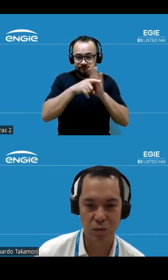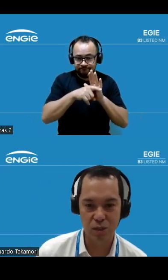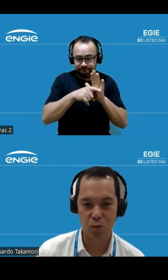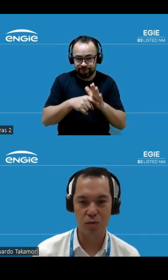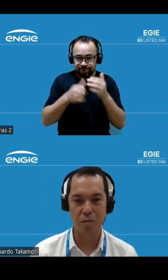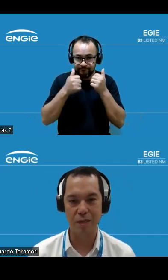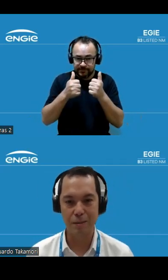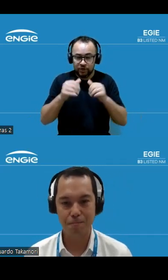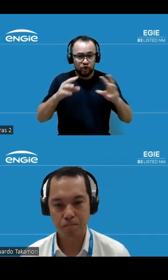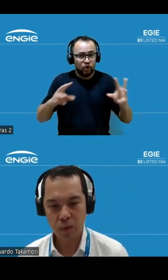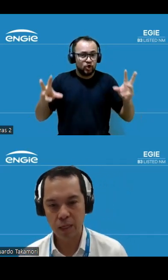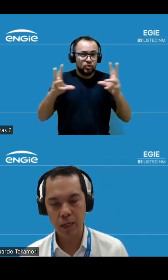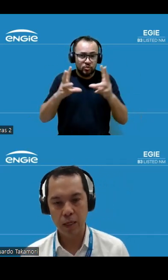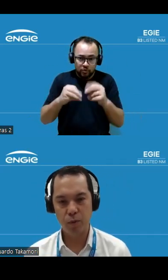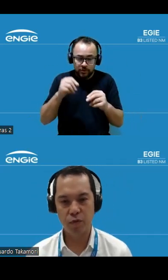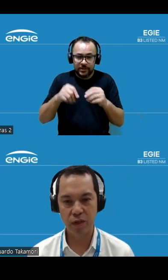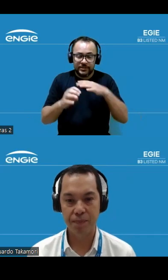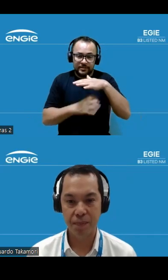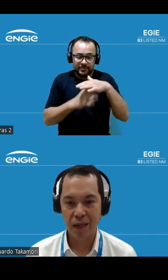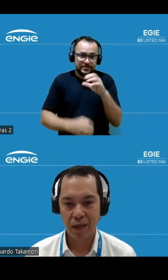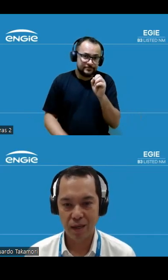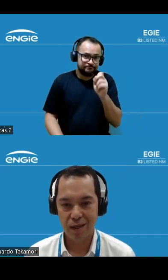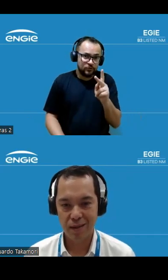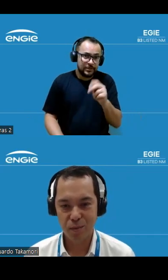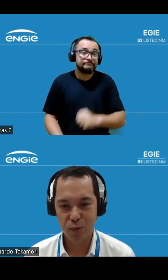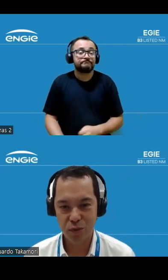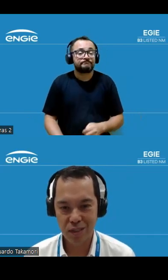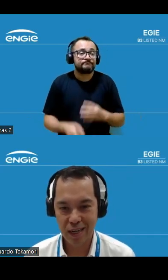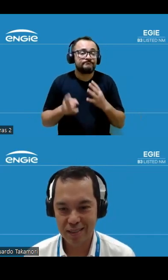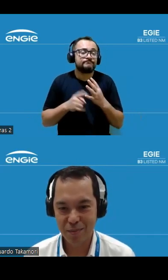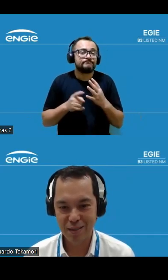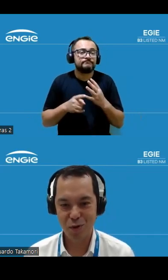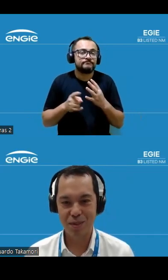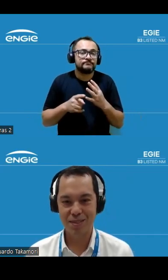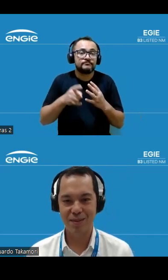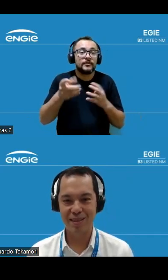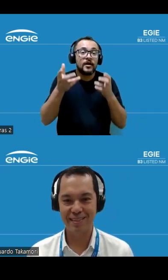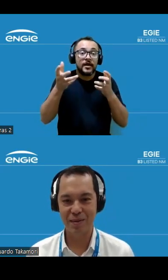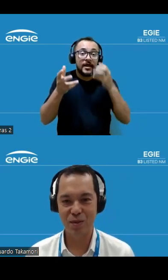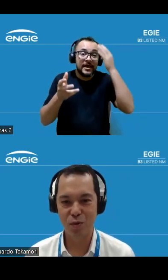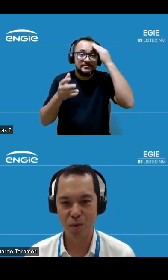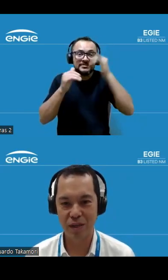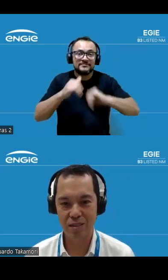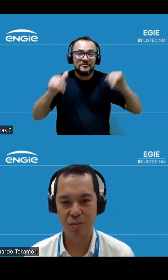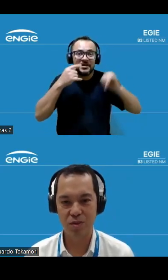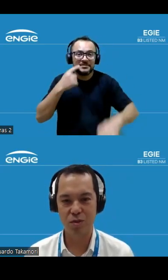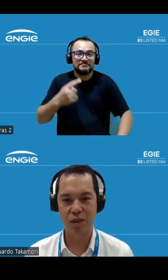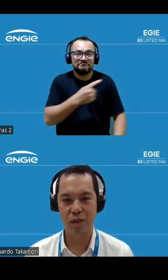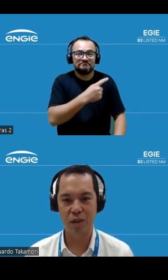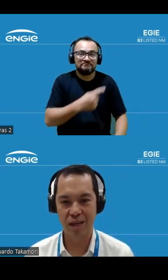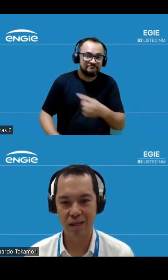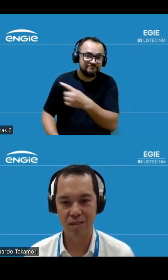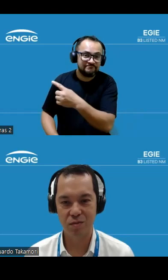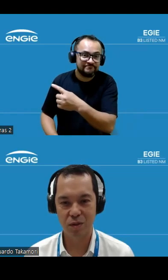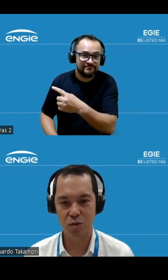é uma visão de todo mundo da empresa. E, por fim, muitos de vocês querem saber essa informação aqui, então foi aprovada a distribuição de